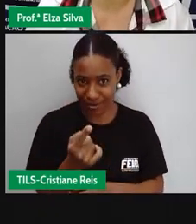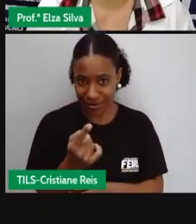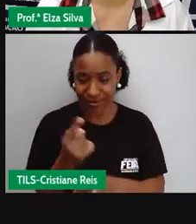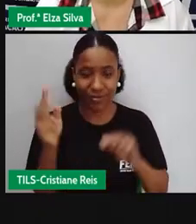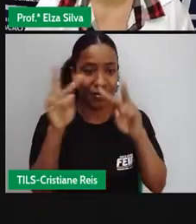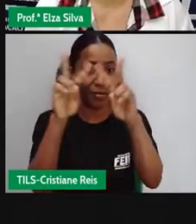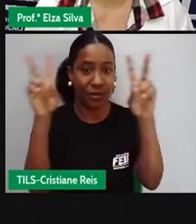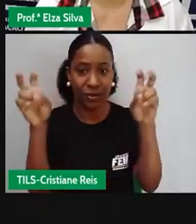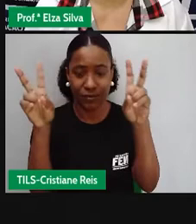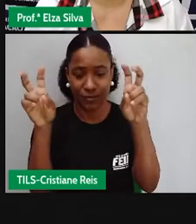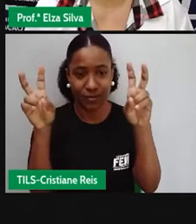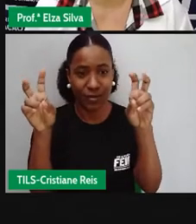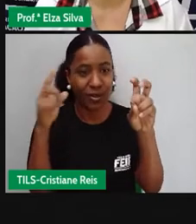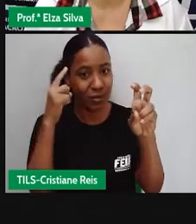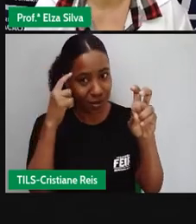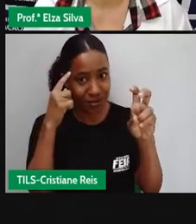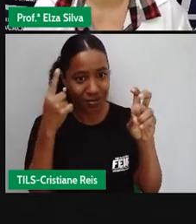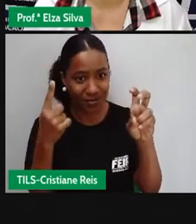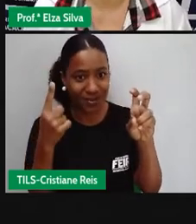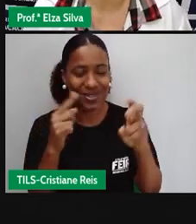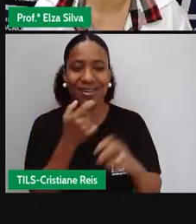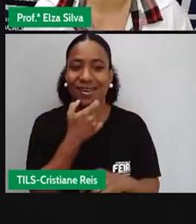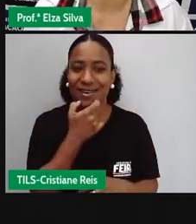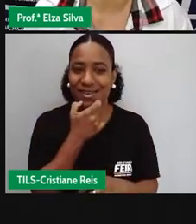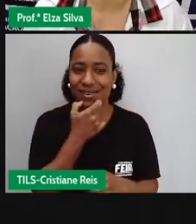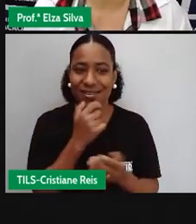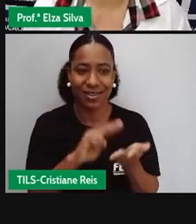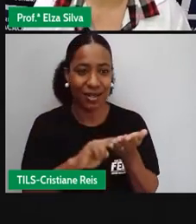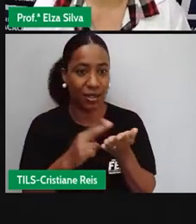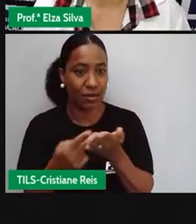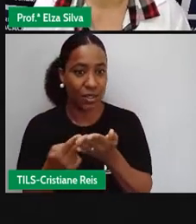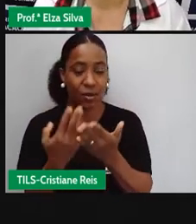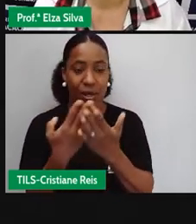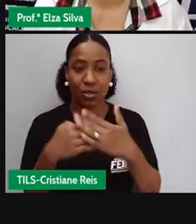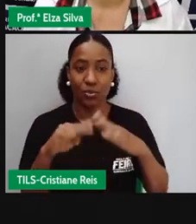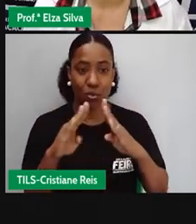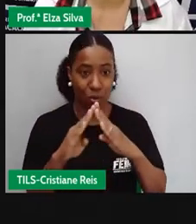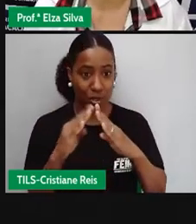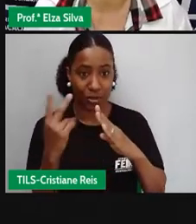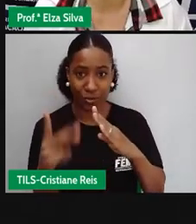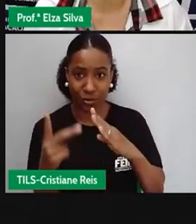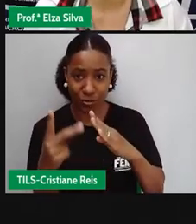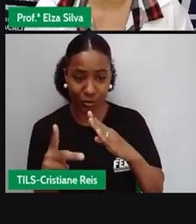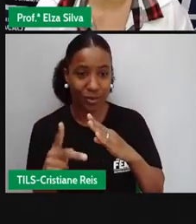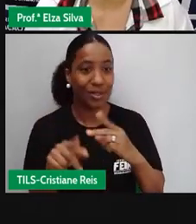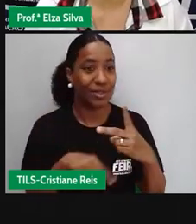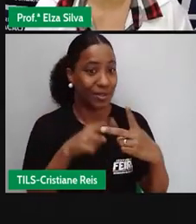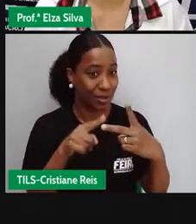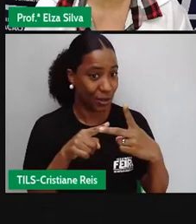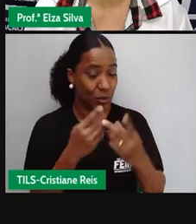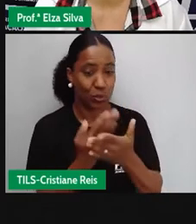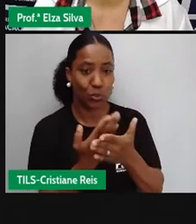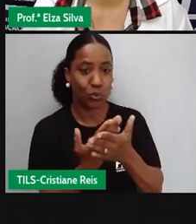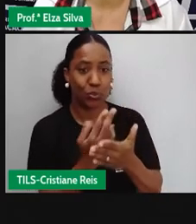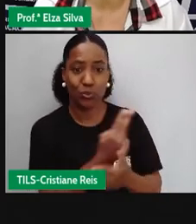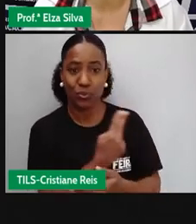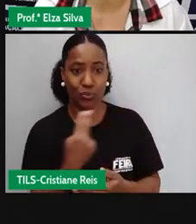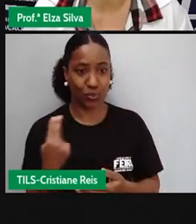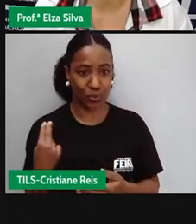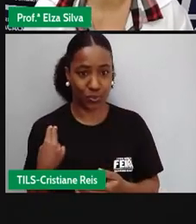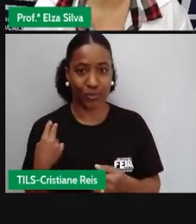cabeçalho colocando skill, o nome da escola onde você estuda, student, o seu nome,